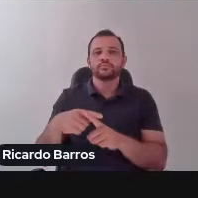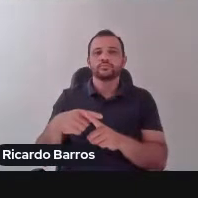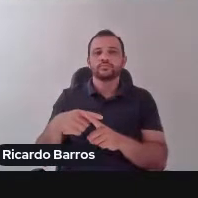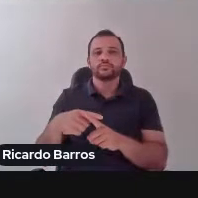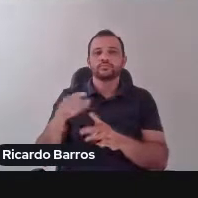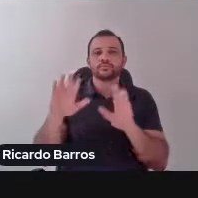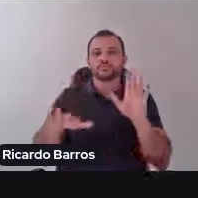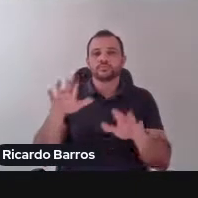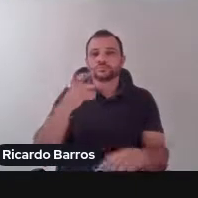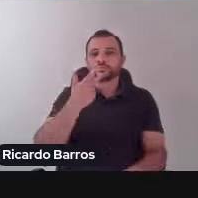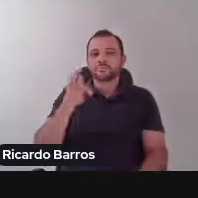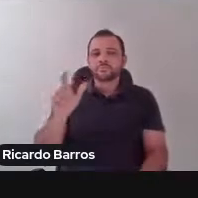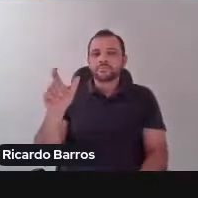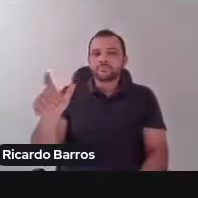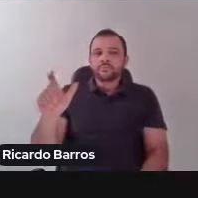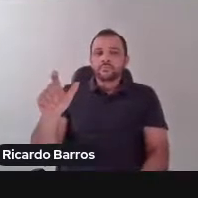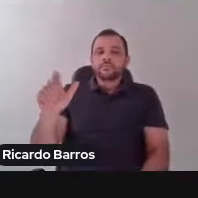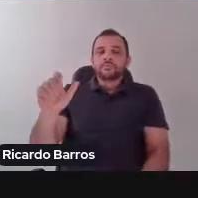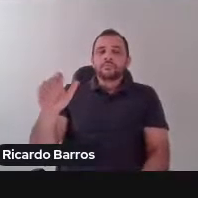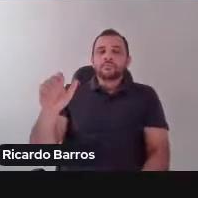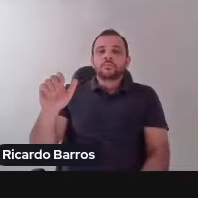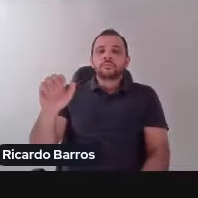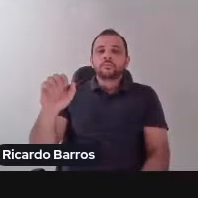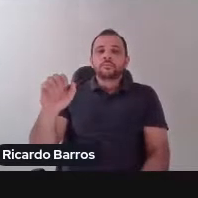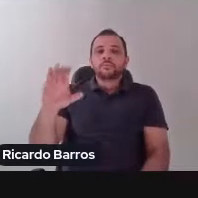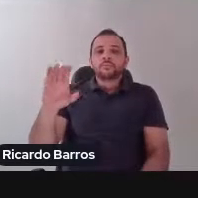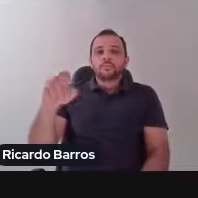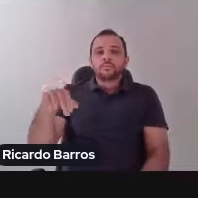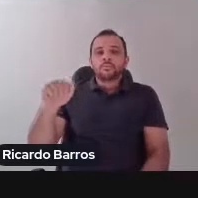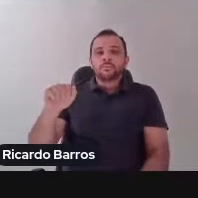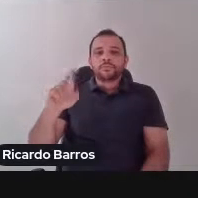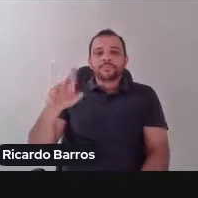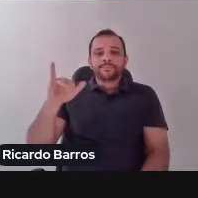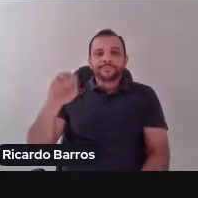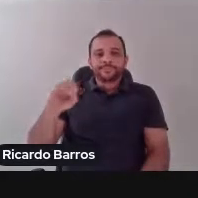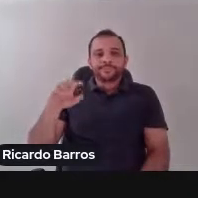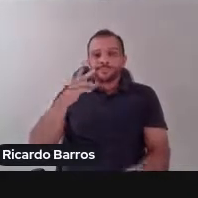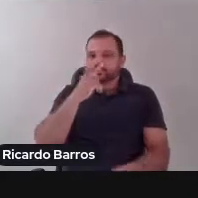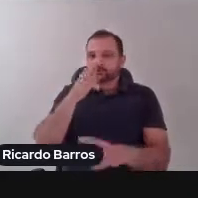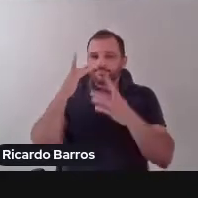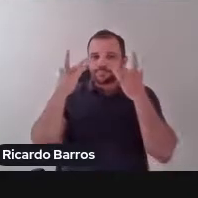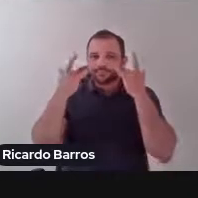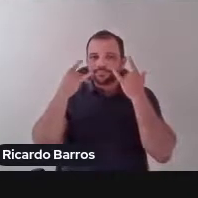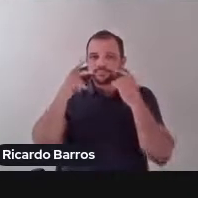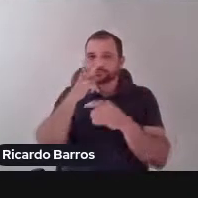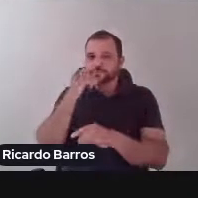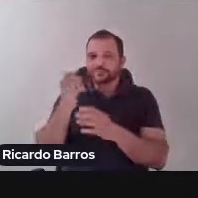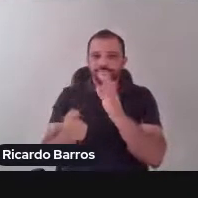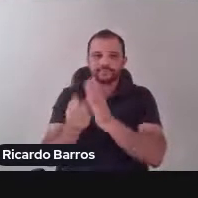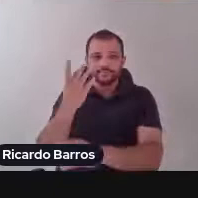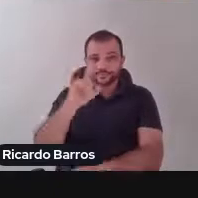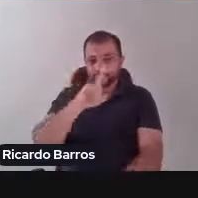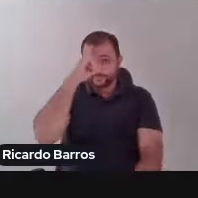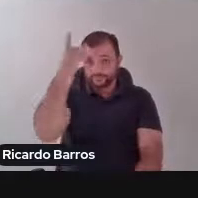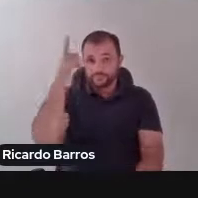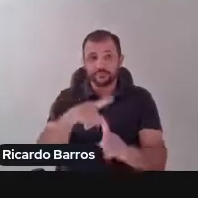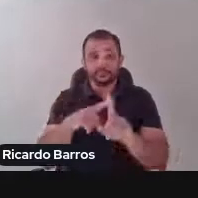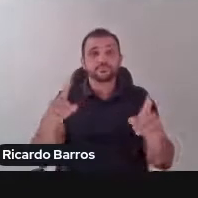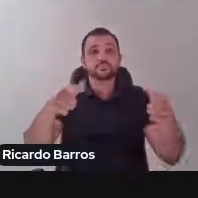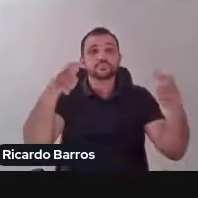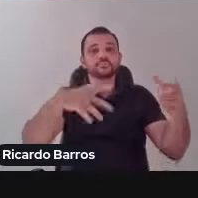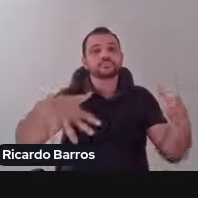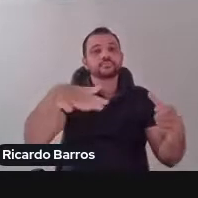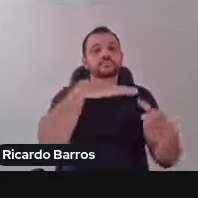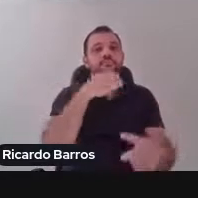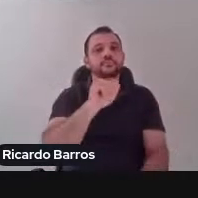pode ser também forjado. Então, uma ambiência de inúmeras relações de poder. O nosso curso de RI quer, então, provocar a